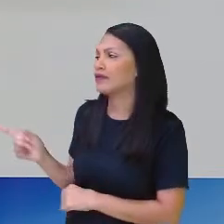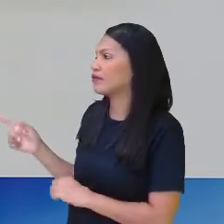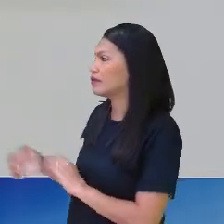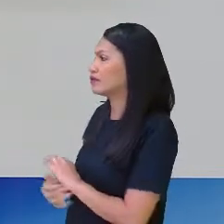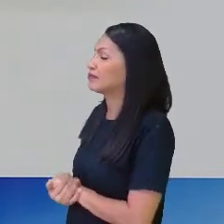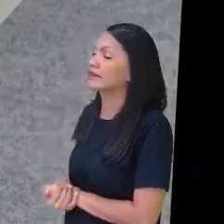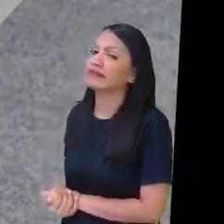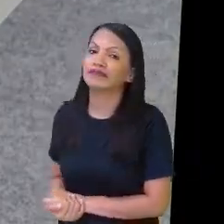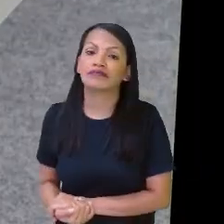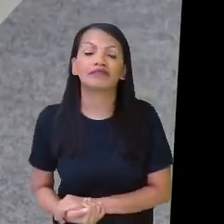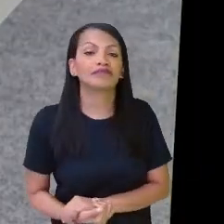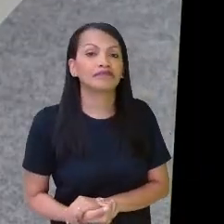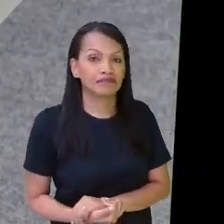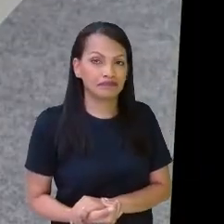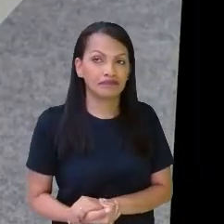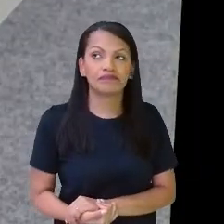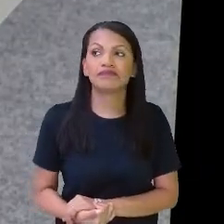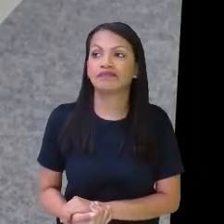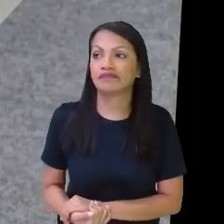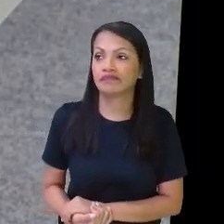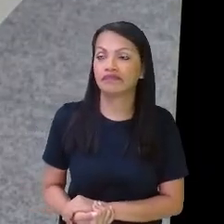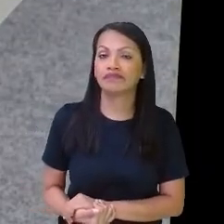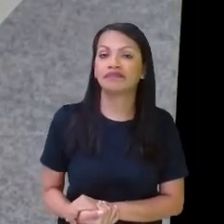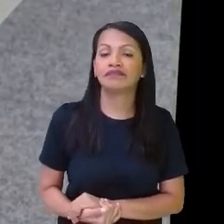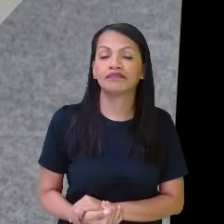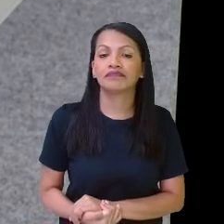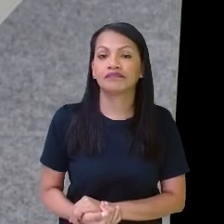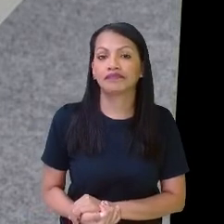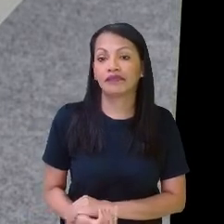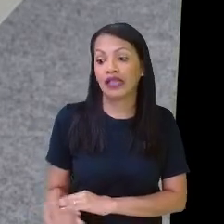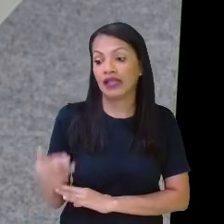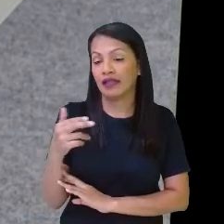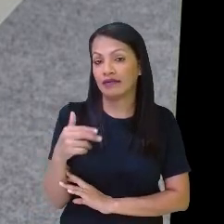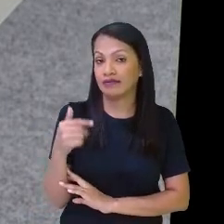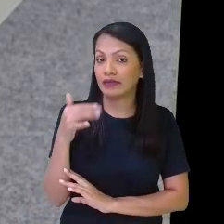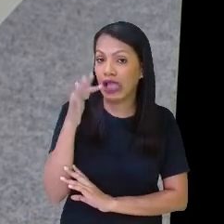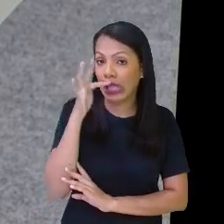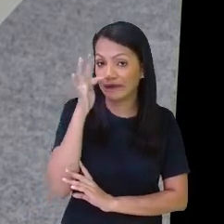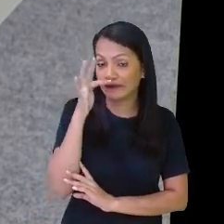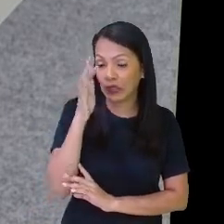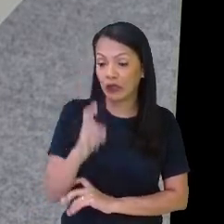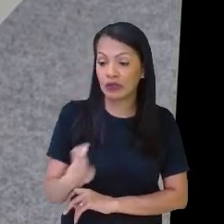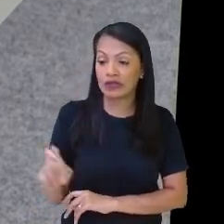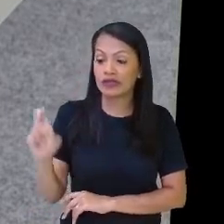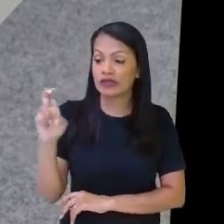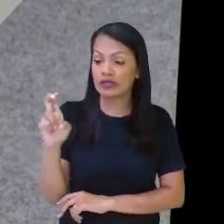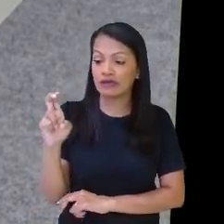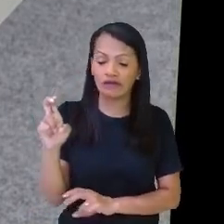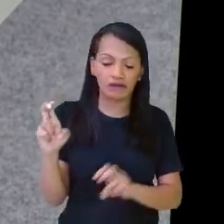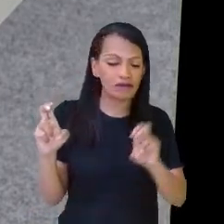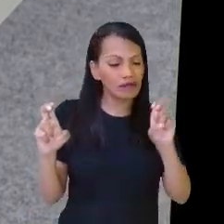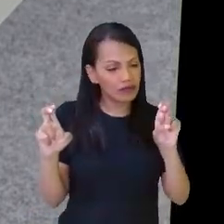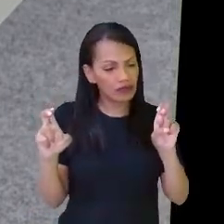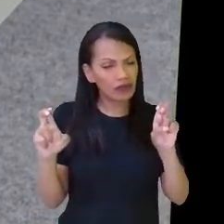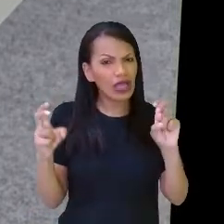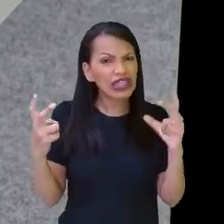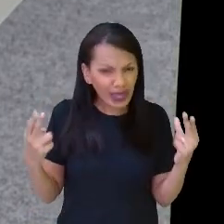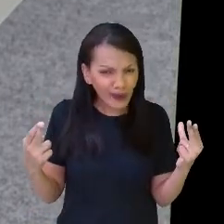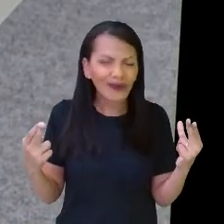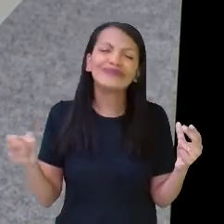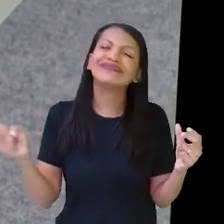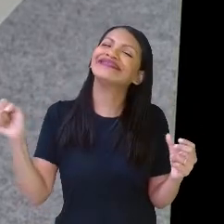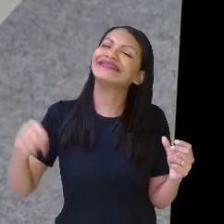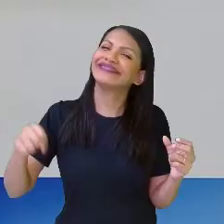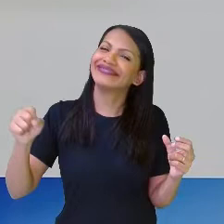cinco, né? Cinco aqui e cinco aqui. Agora sim, eu tenho cinco aqui e tenho